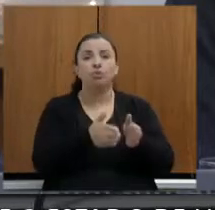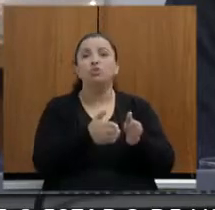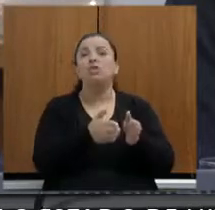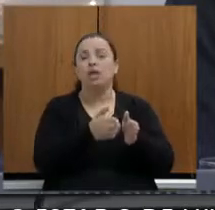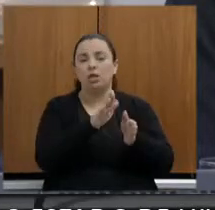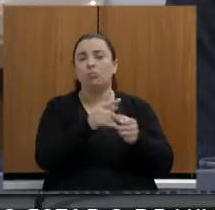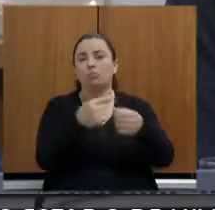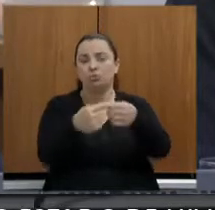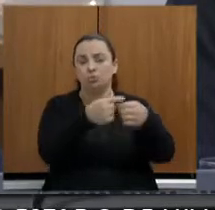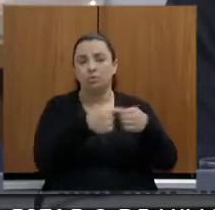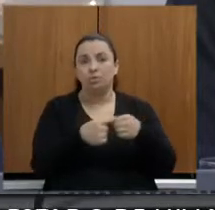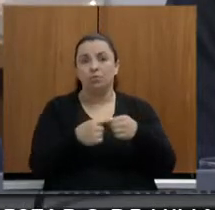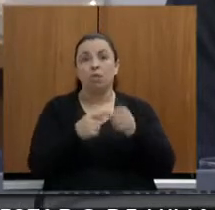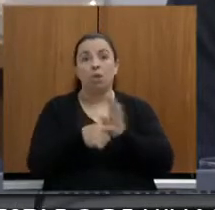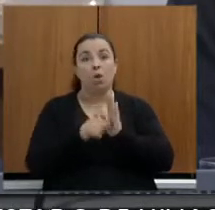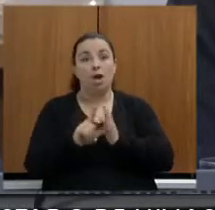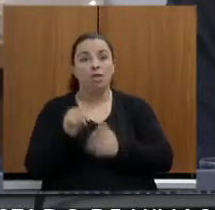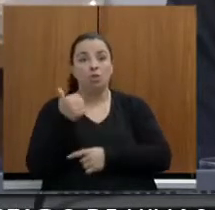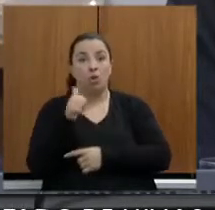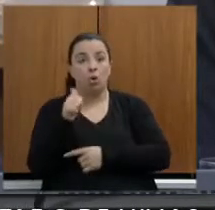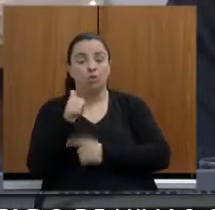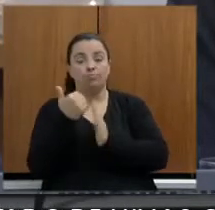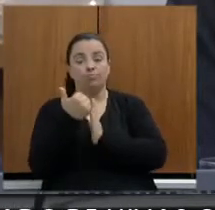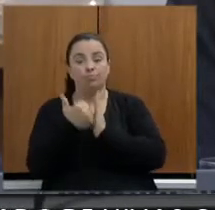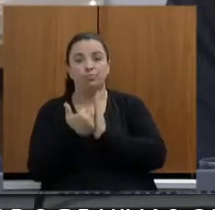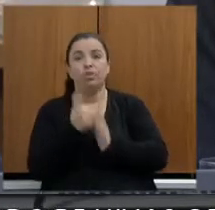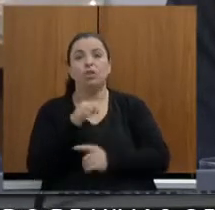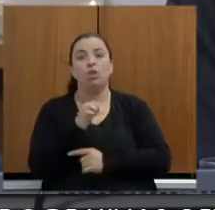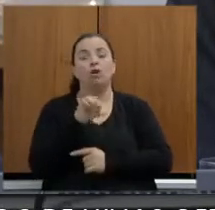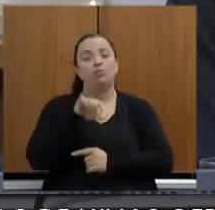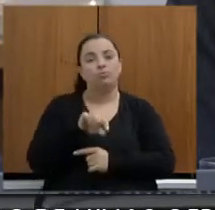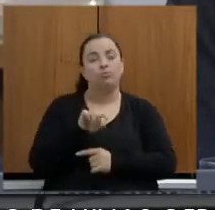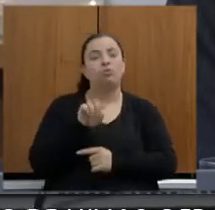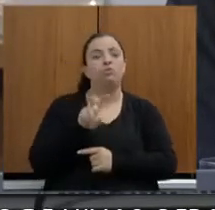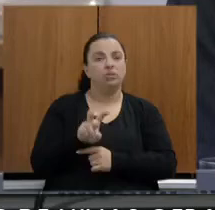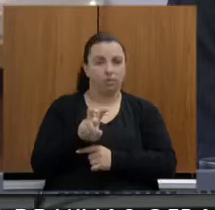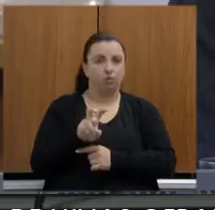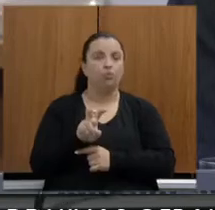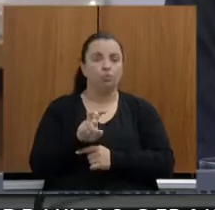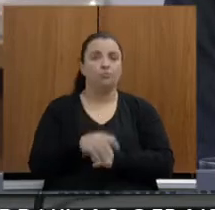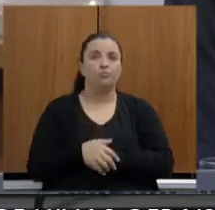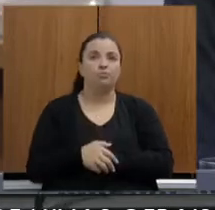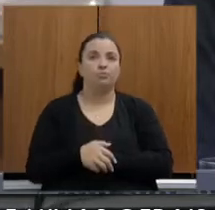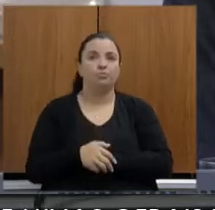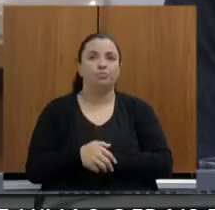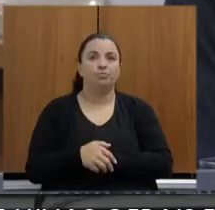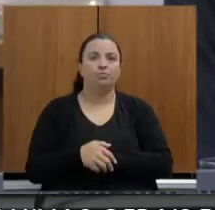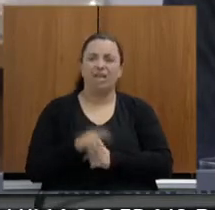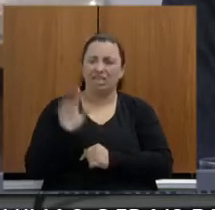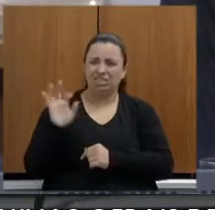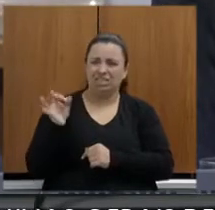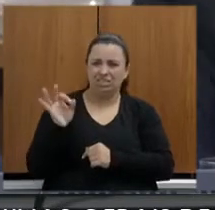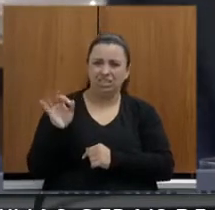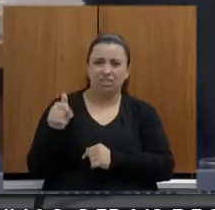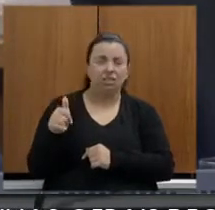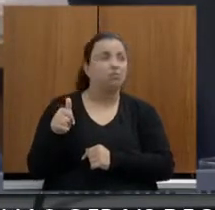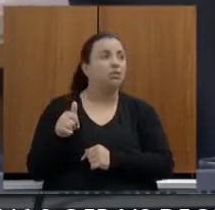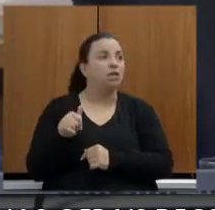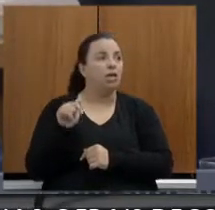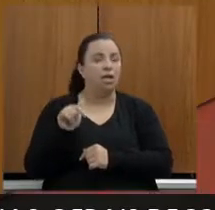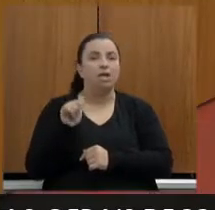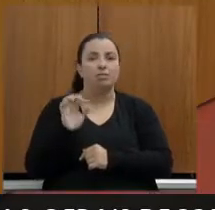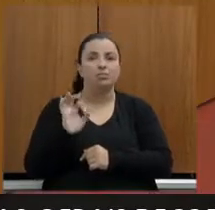esse valor, que era de R$ bilhões, foi para R$ 9,5 Então, Luiz, me corrija se eu estiver errado, mas esses são os números. Então,